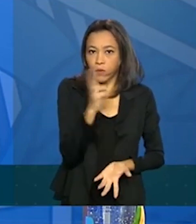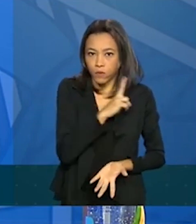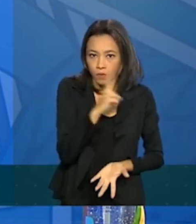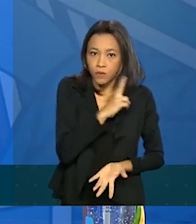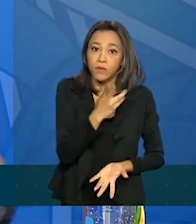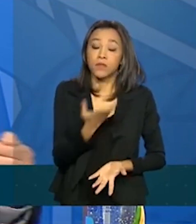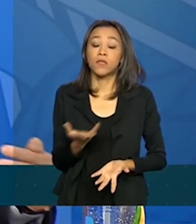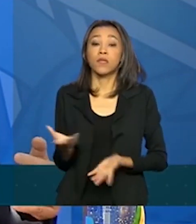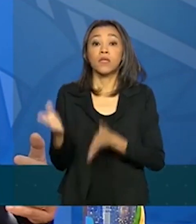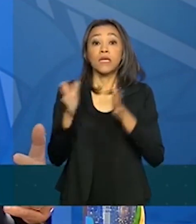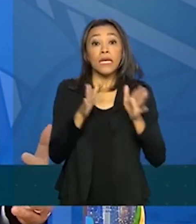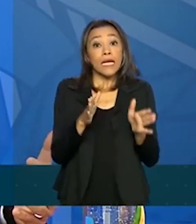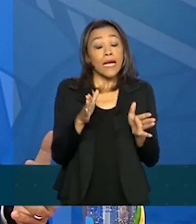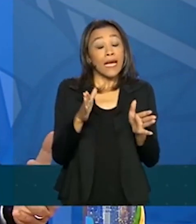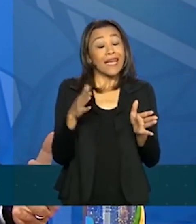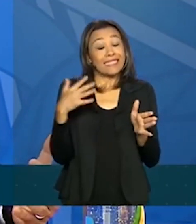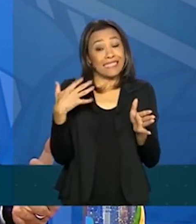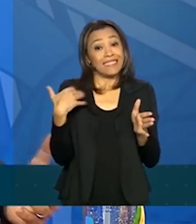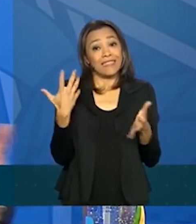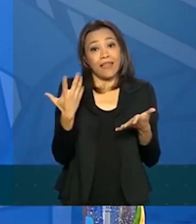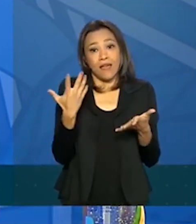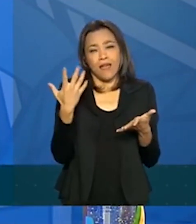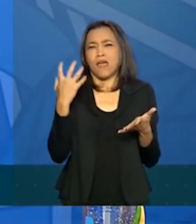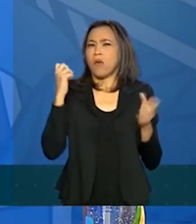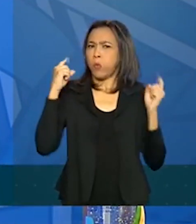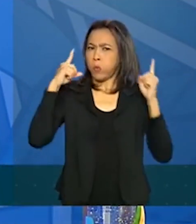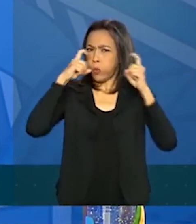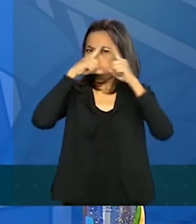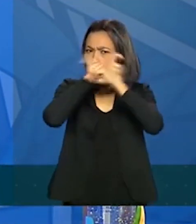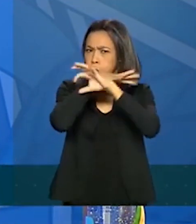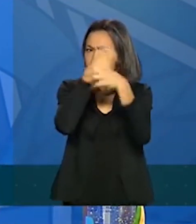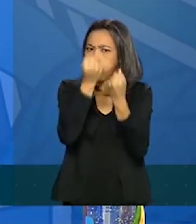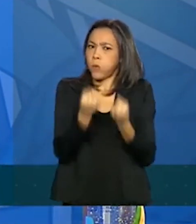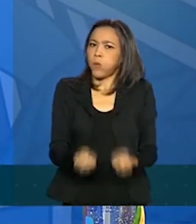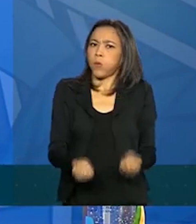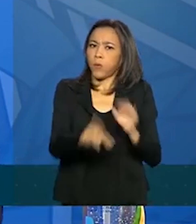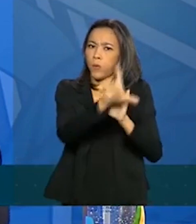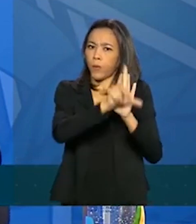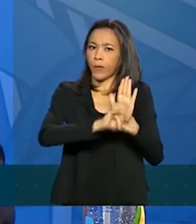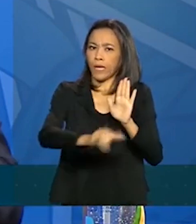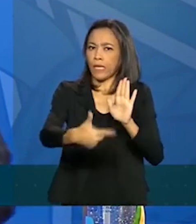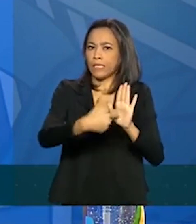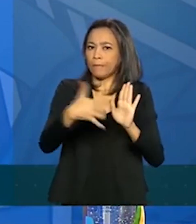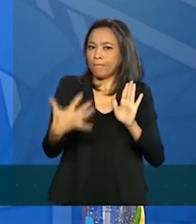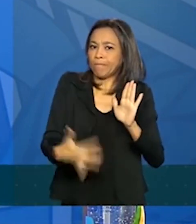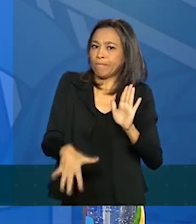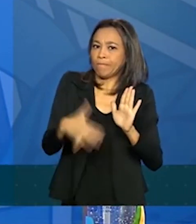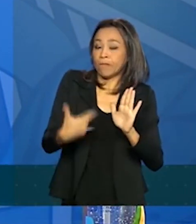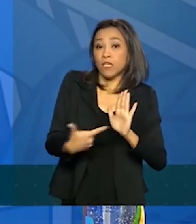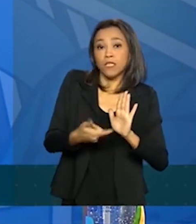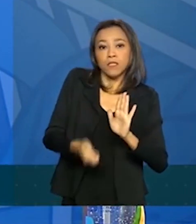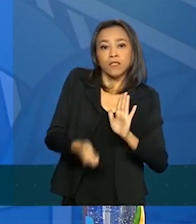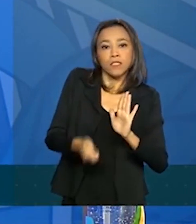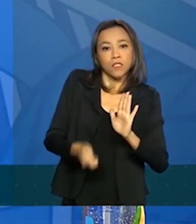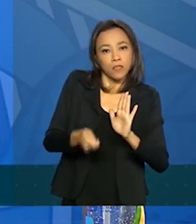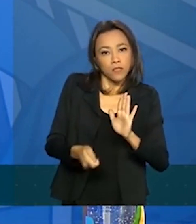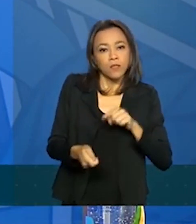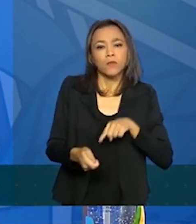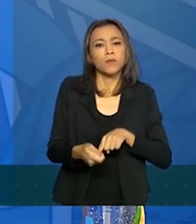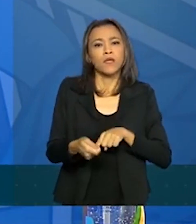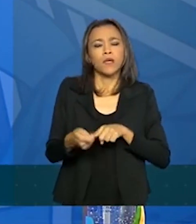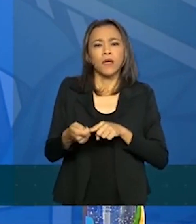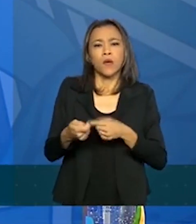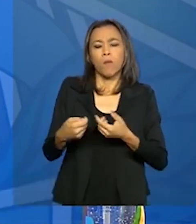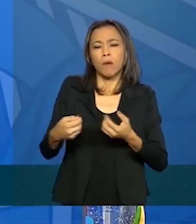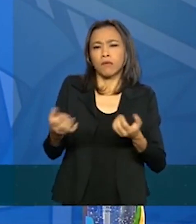que há uma grande complexidade na lei. A lei exige a reunião de uma série